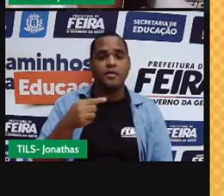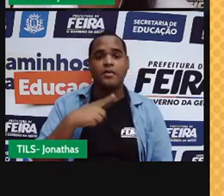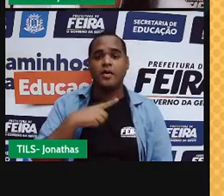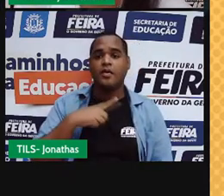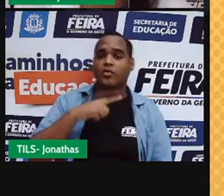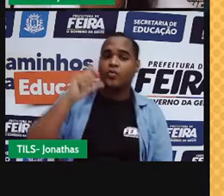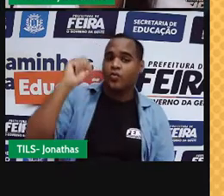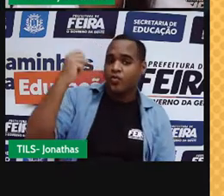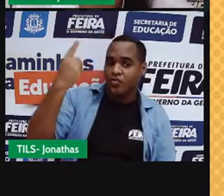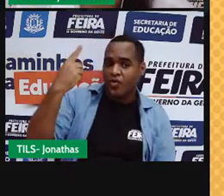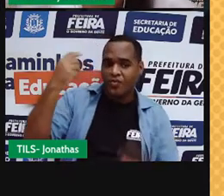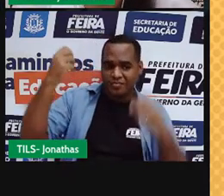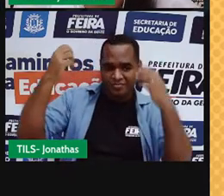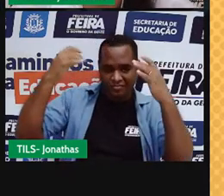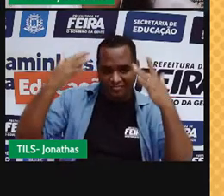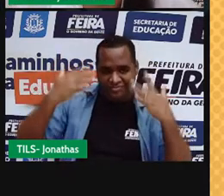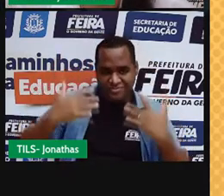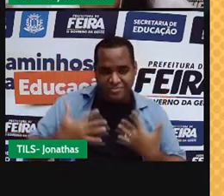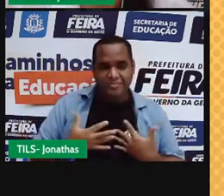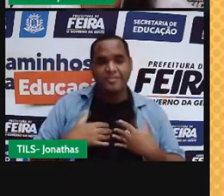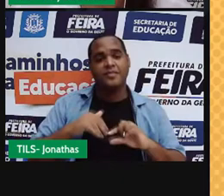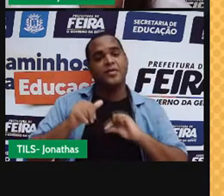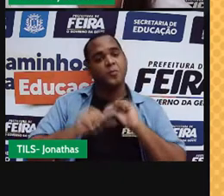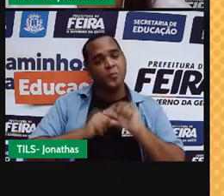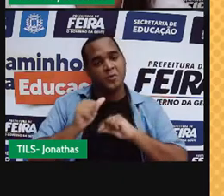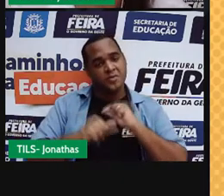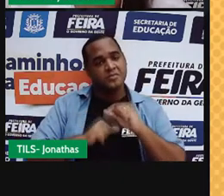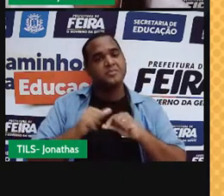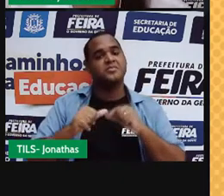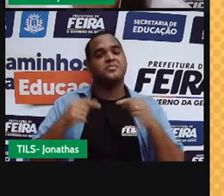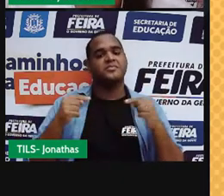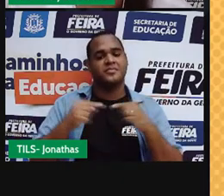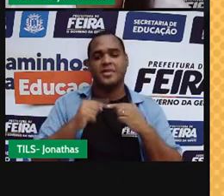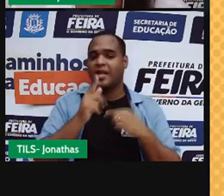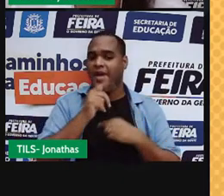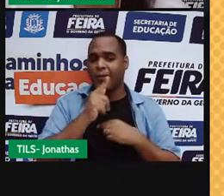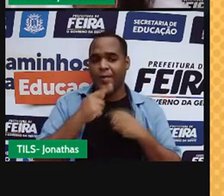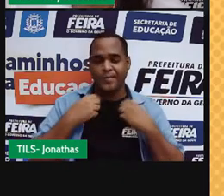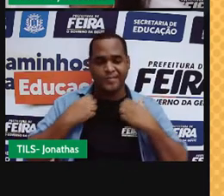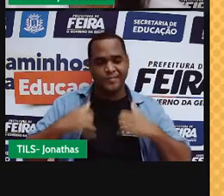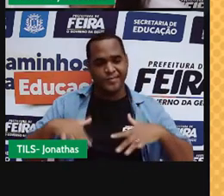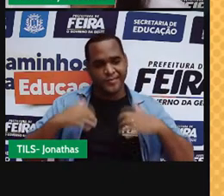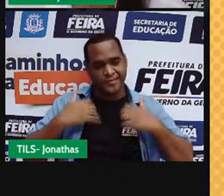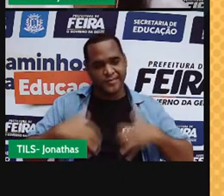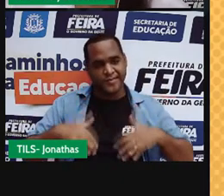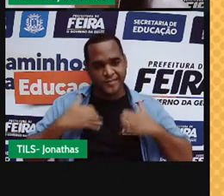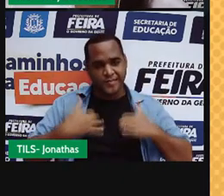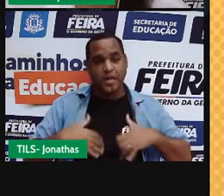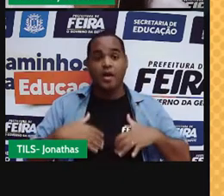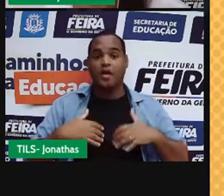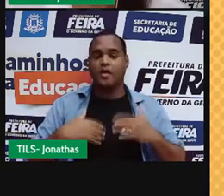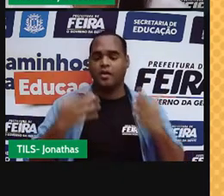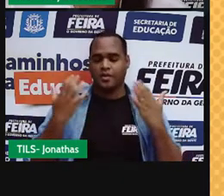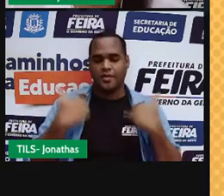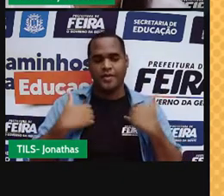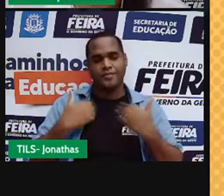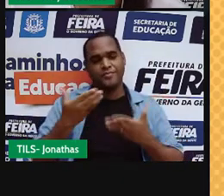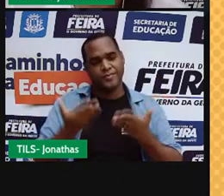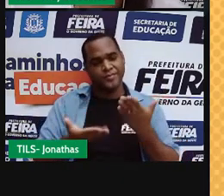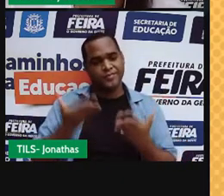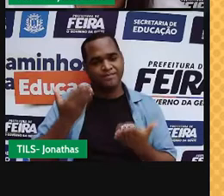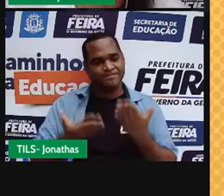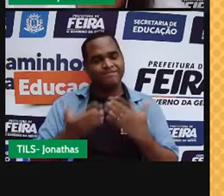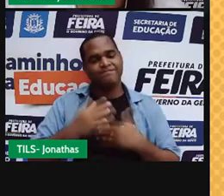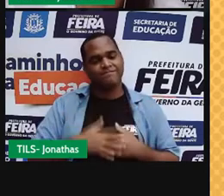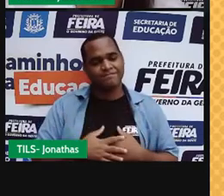ali batendo na gente, esquentando e faz com que a gente bote esse excesso de água para fora até para regular a nossa temperatura interna. Então isso